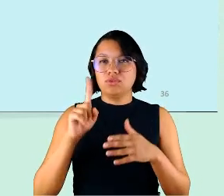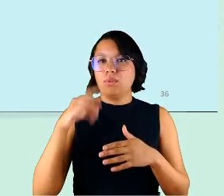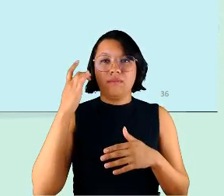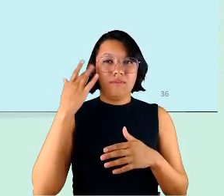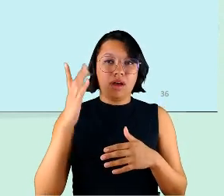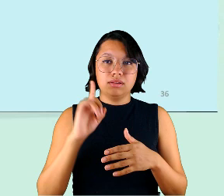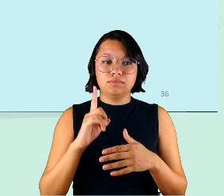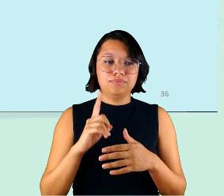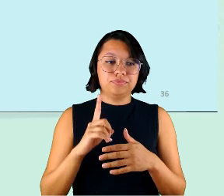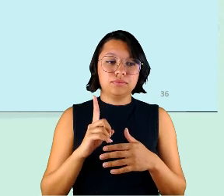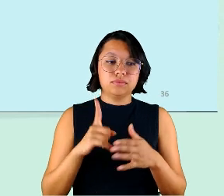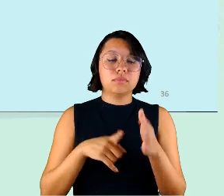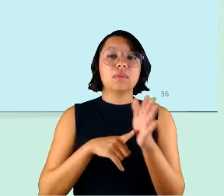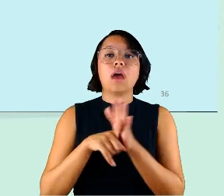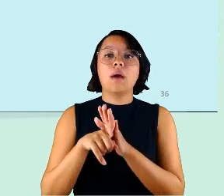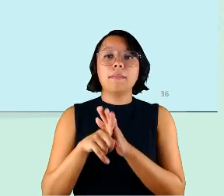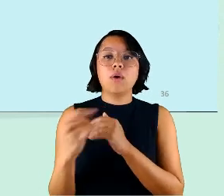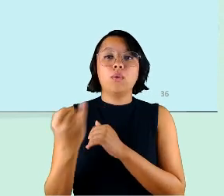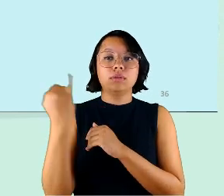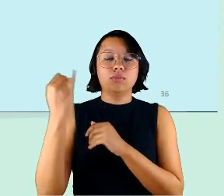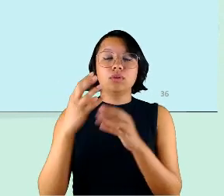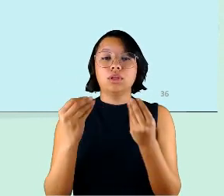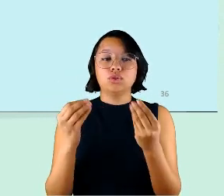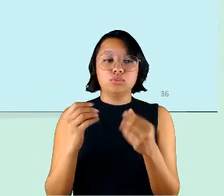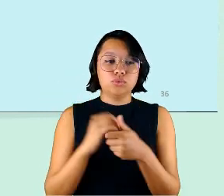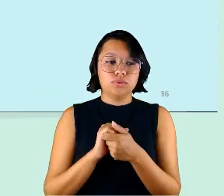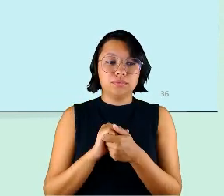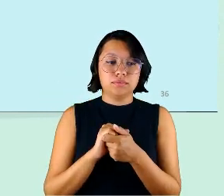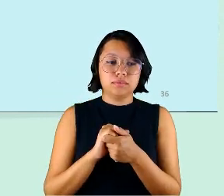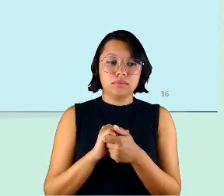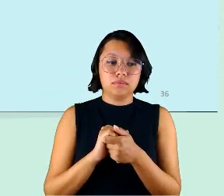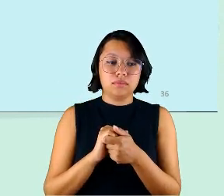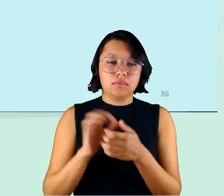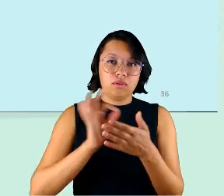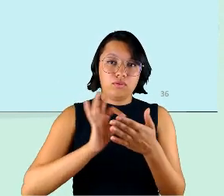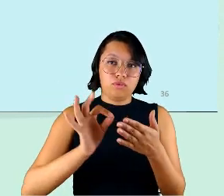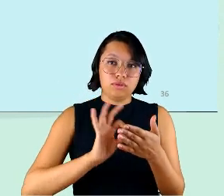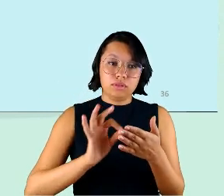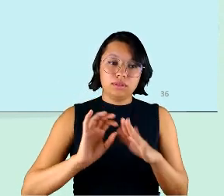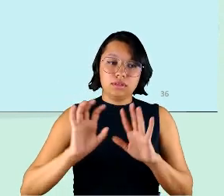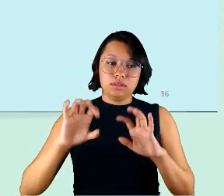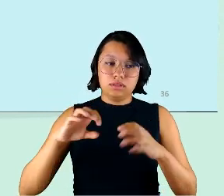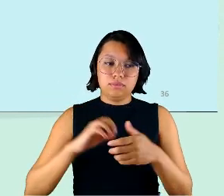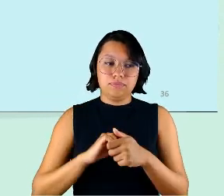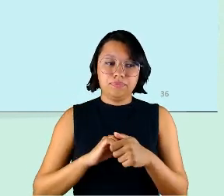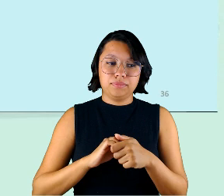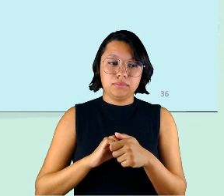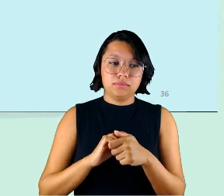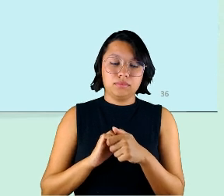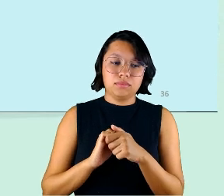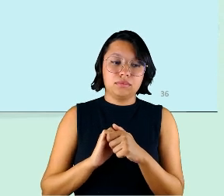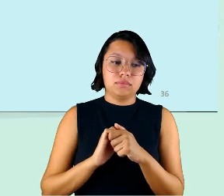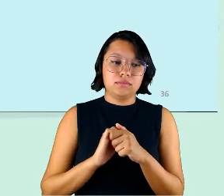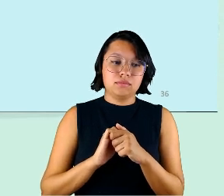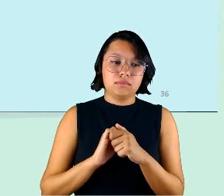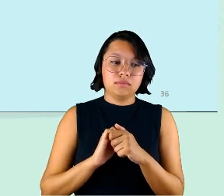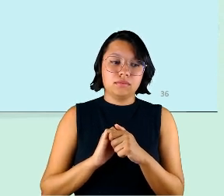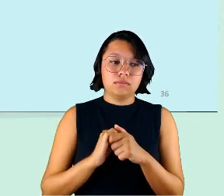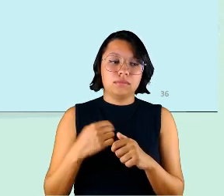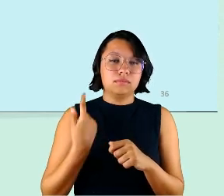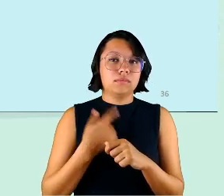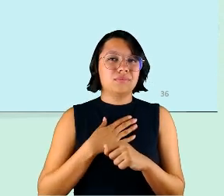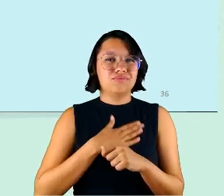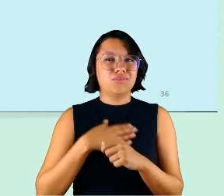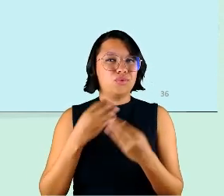de a é a pergunta de crucial importância ela foi redigida dessa forma né e a gente não